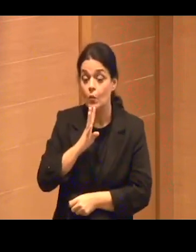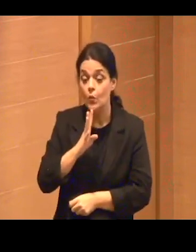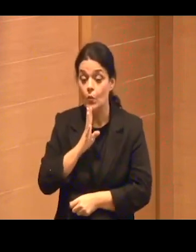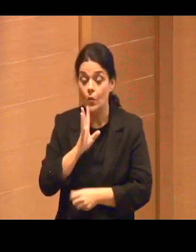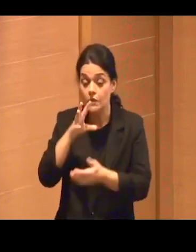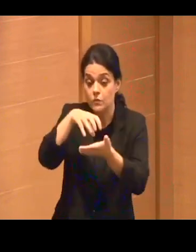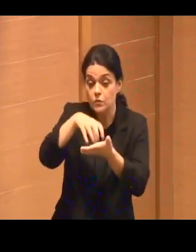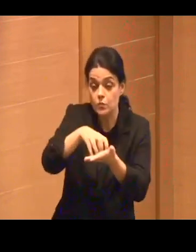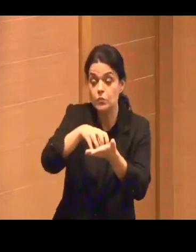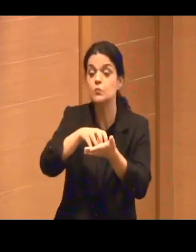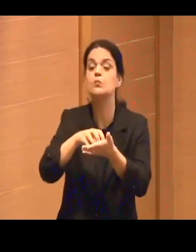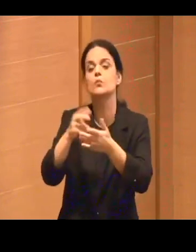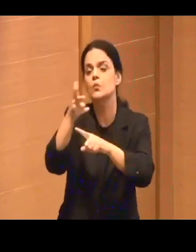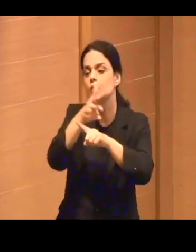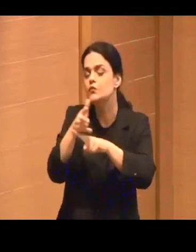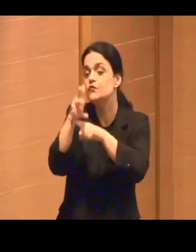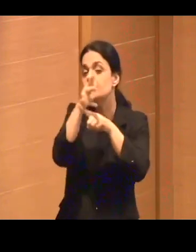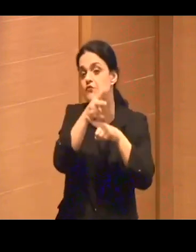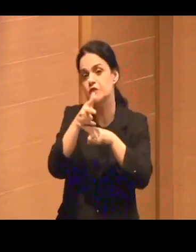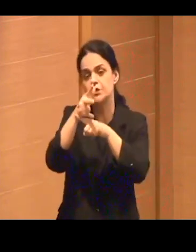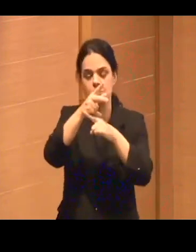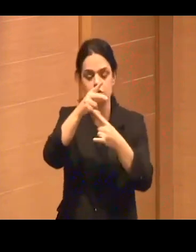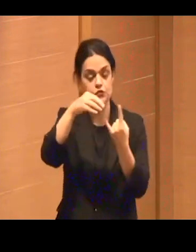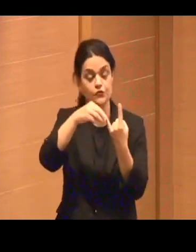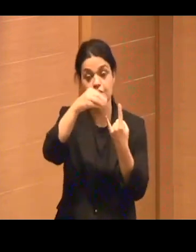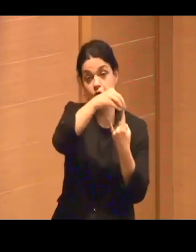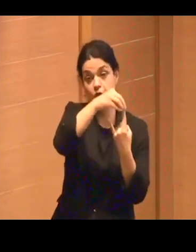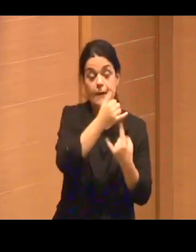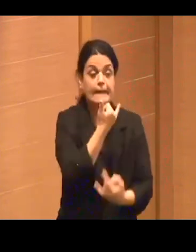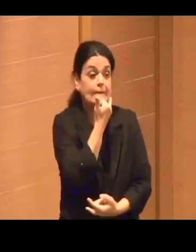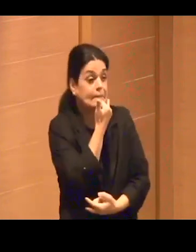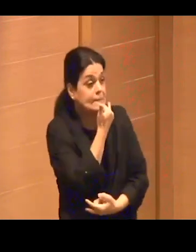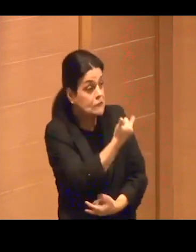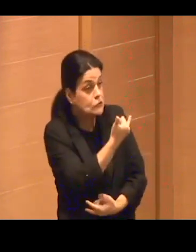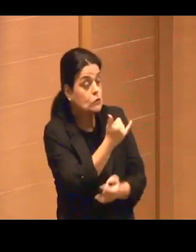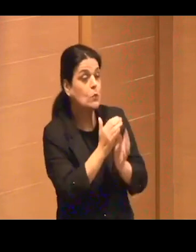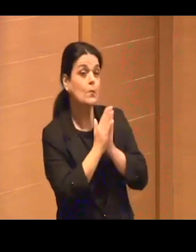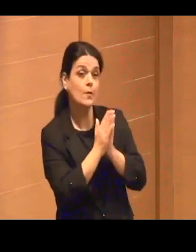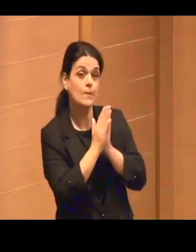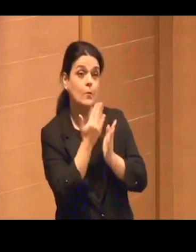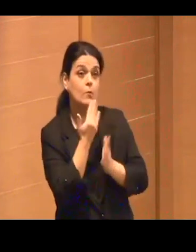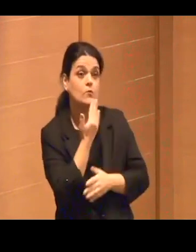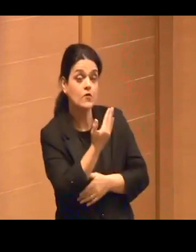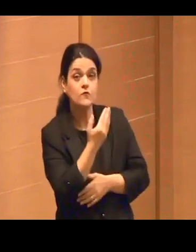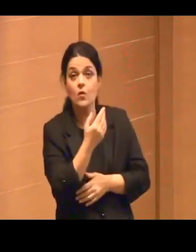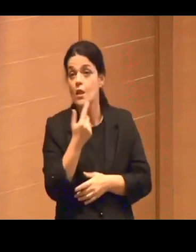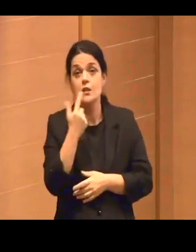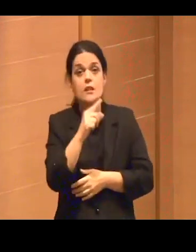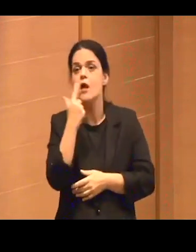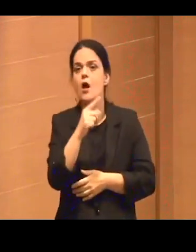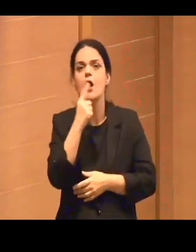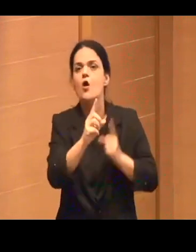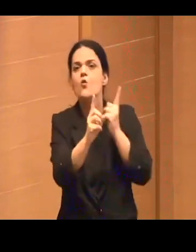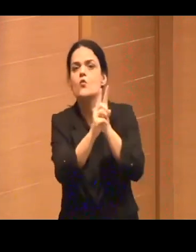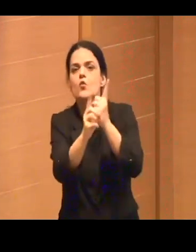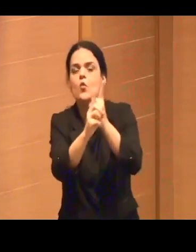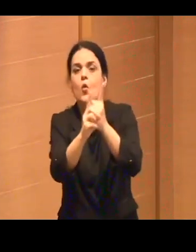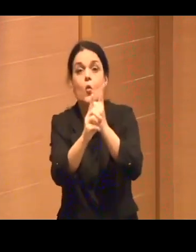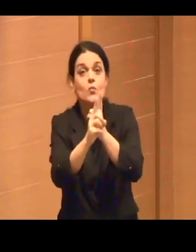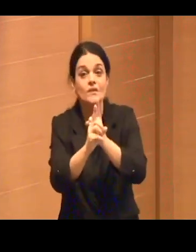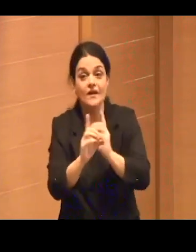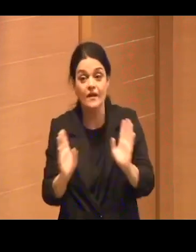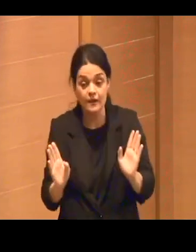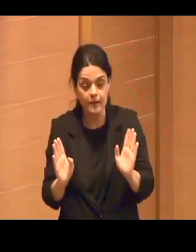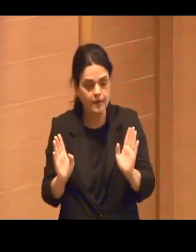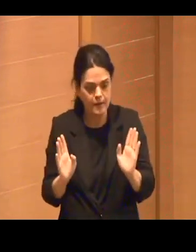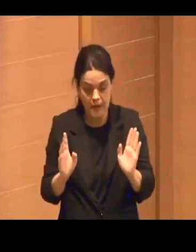Vídeo da Fiocruz. E peço desculpas, minhas queridas colegas da época, mas não consegui encontrar nenhum caderninho. E olha que eu